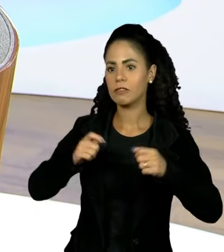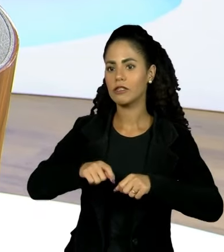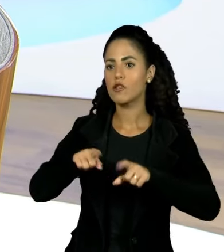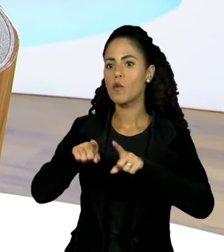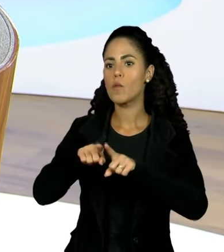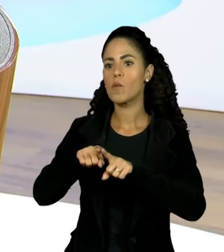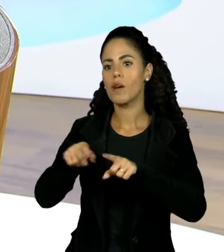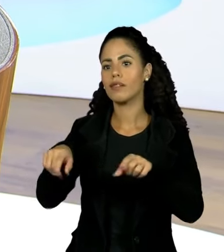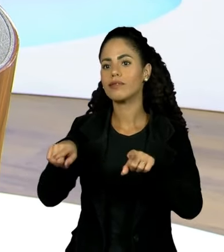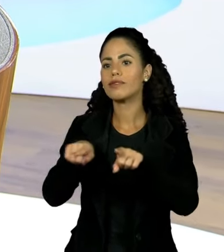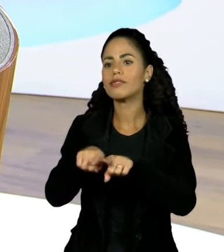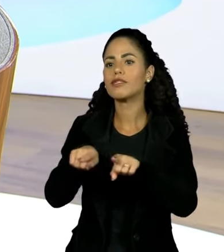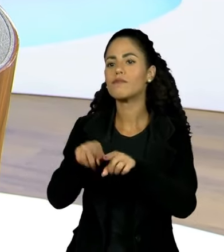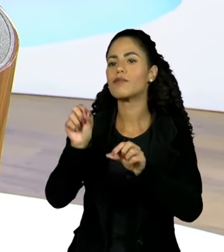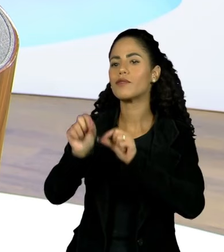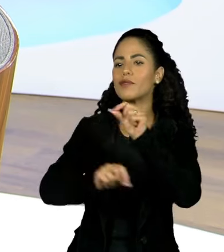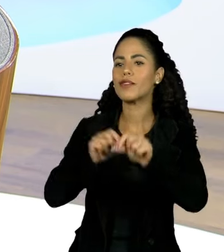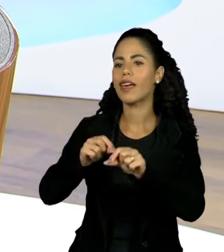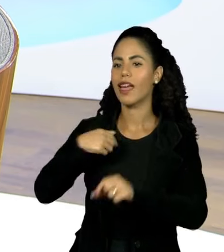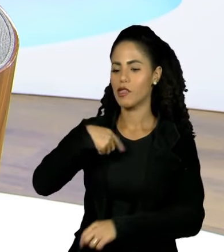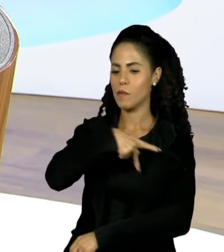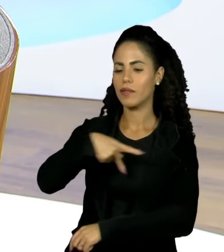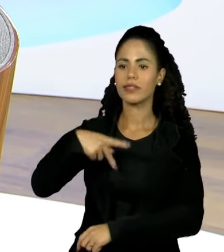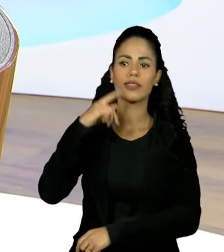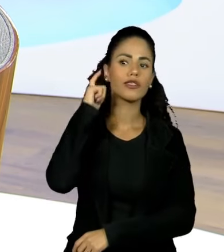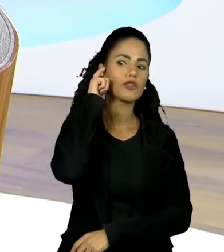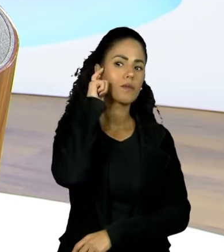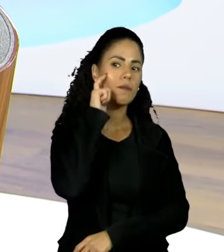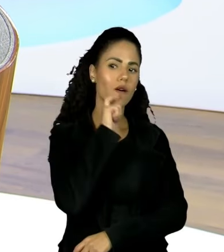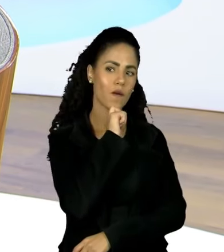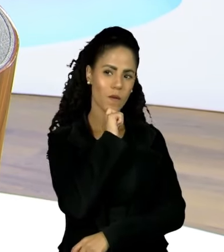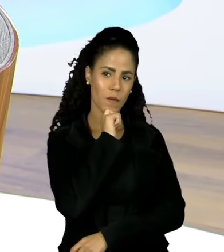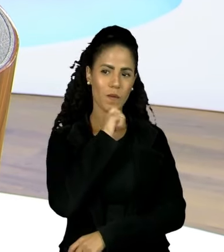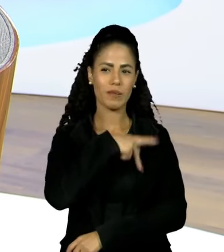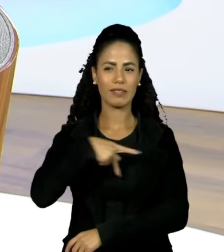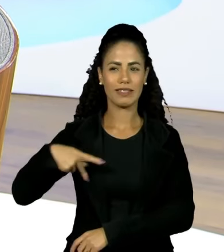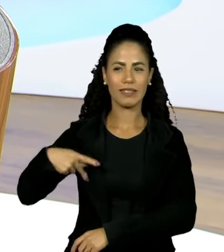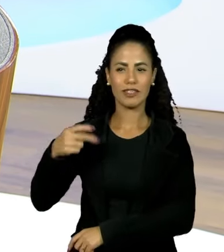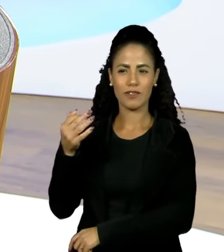presidente Macron. Essa é uma...